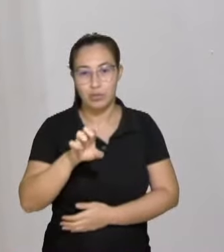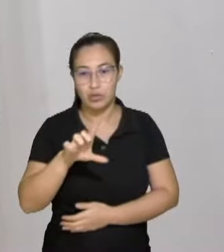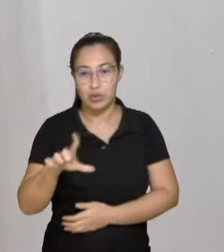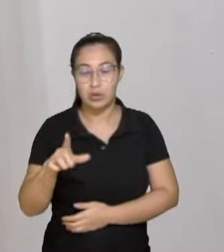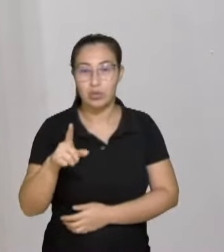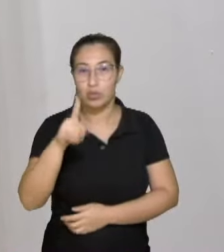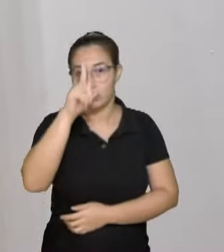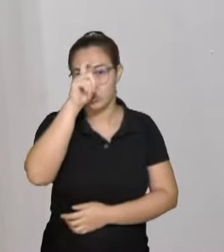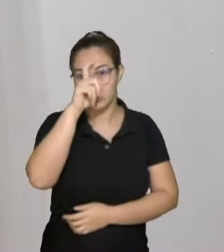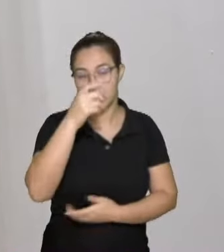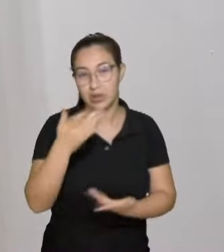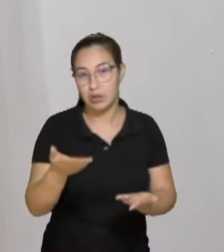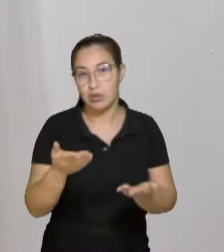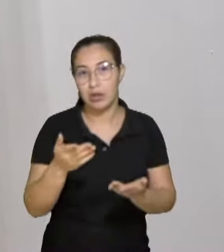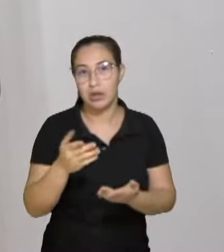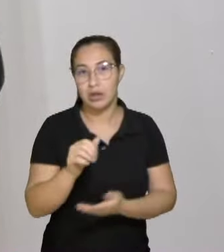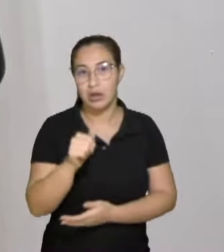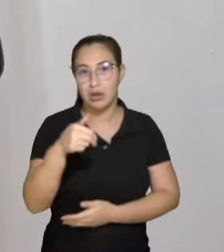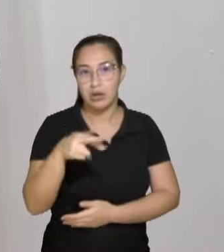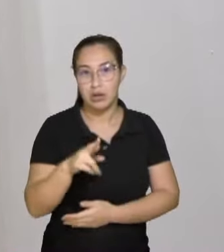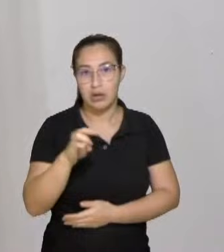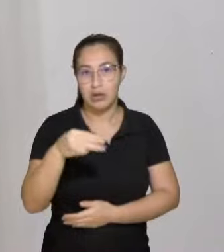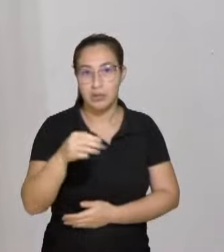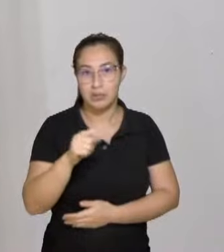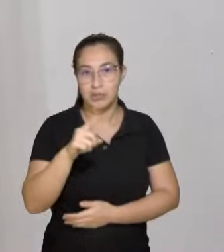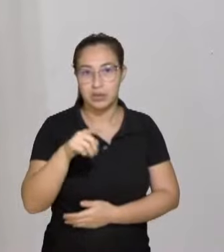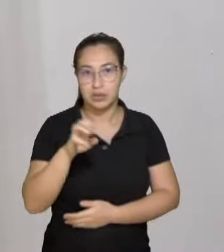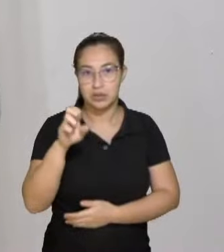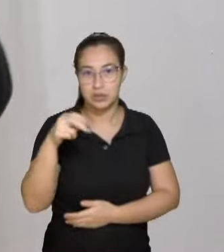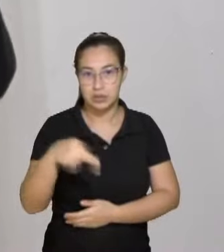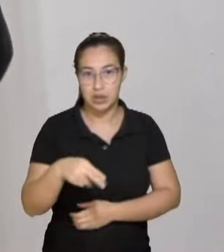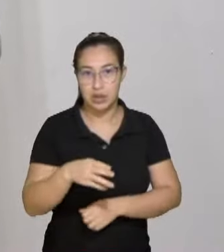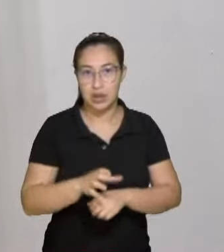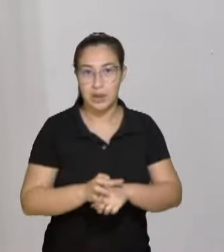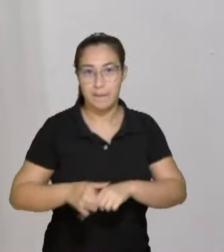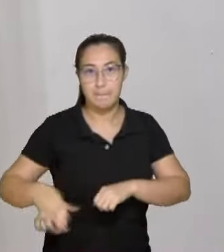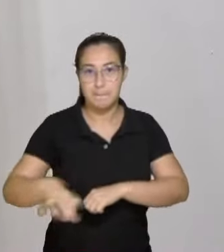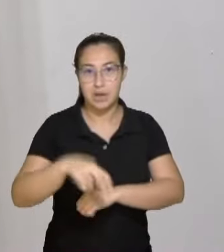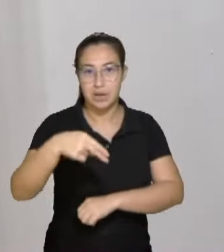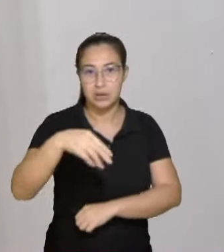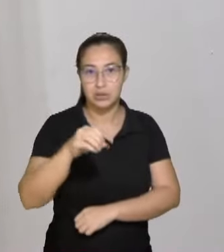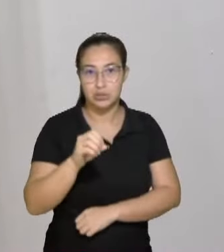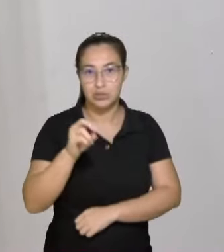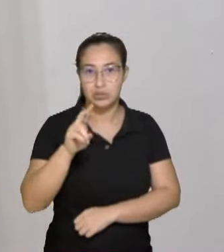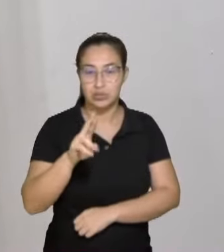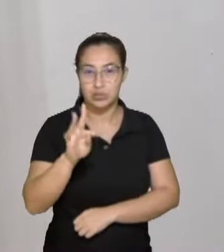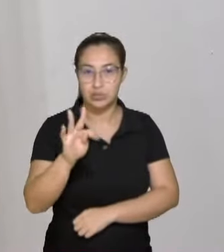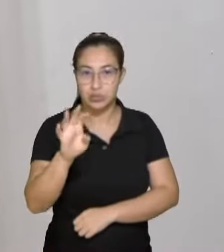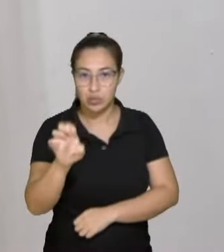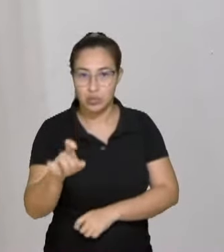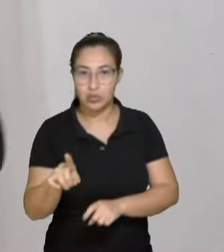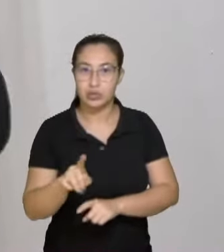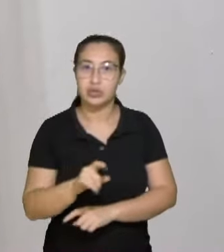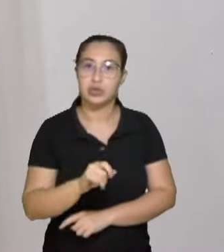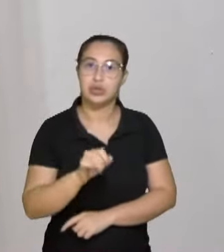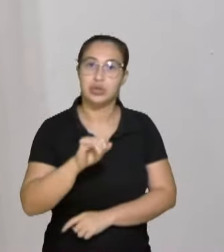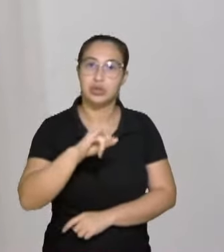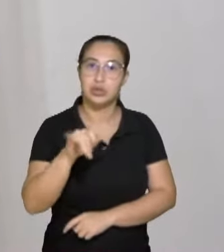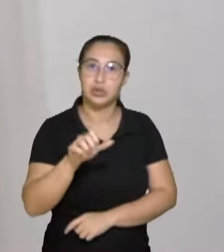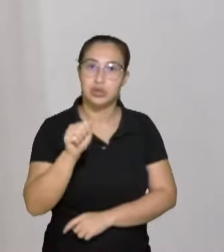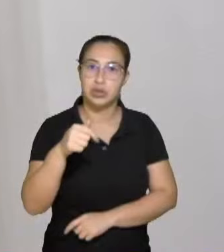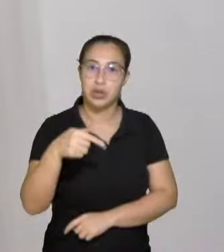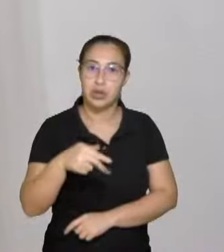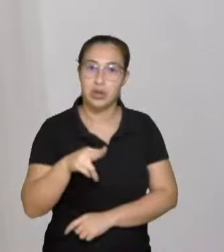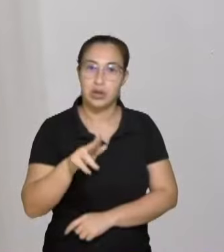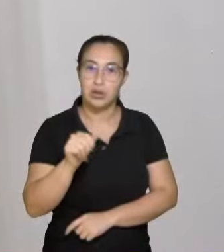como o de Armazém, o de Braço do Norte, o São Camilo Imbituba, o de Jaguaruno, o de 13